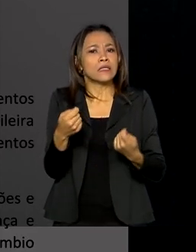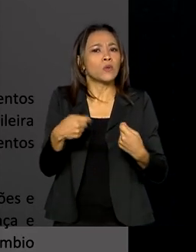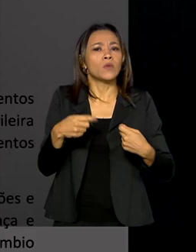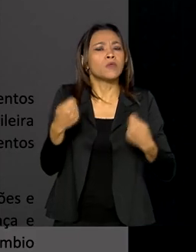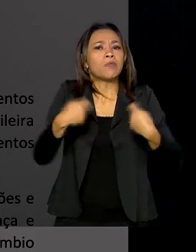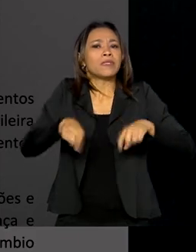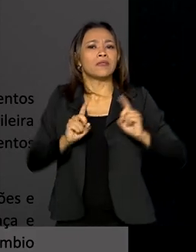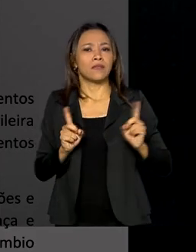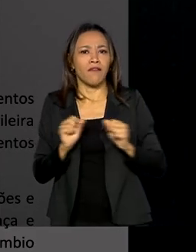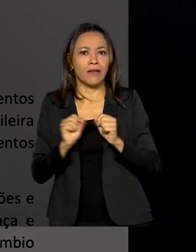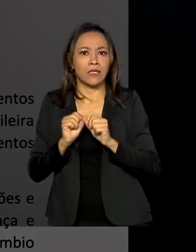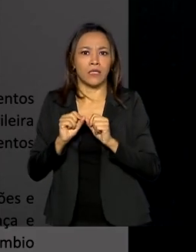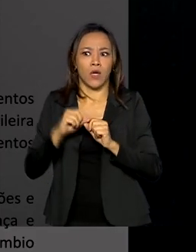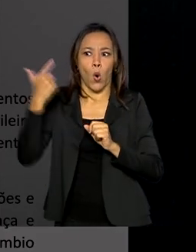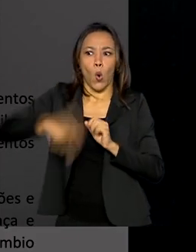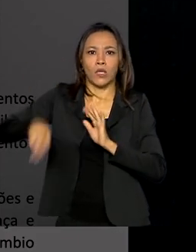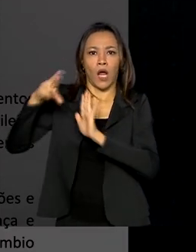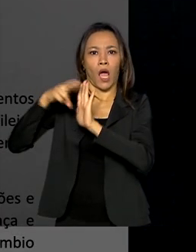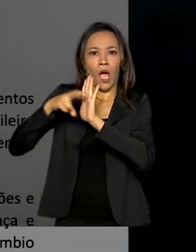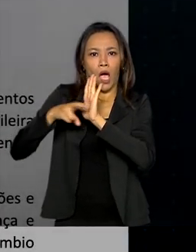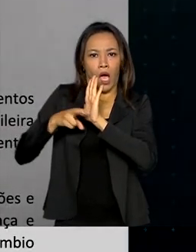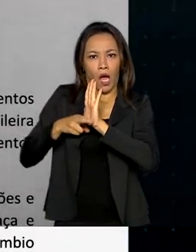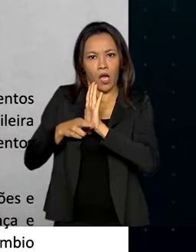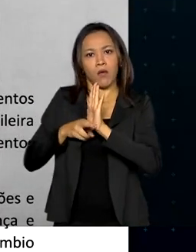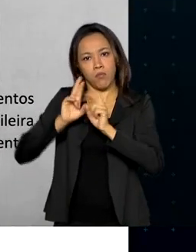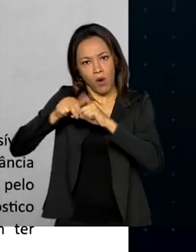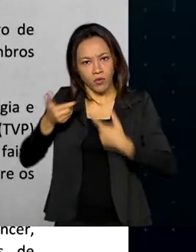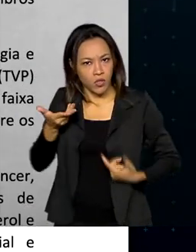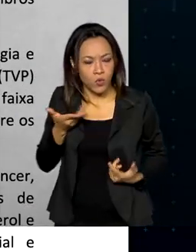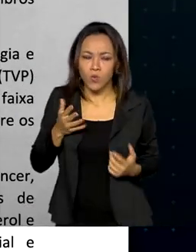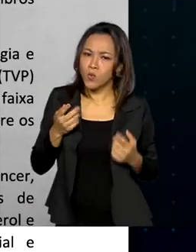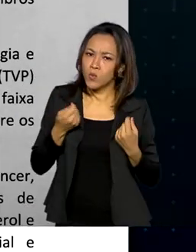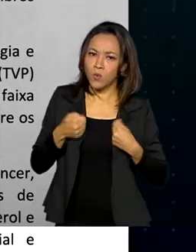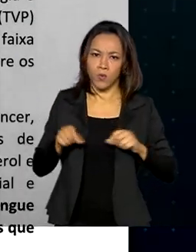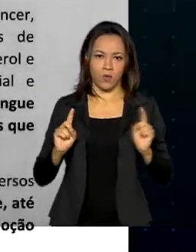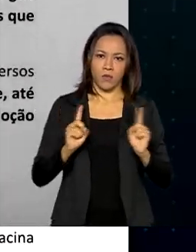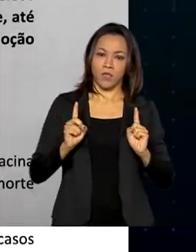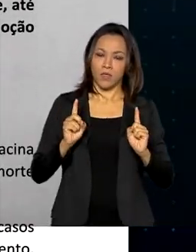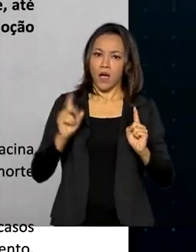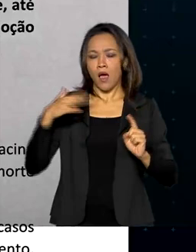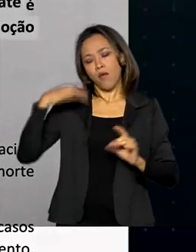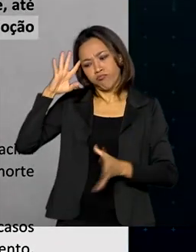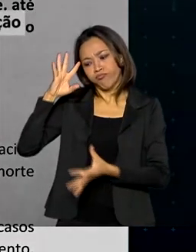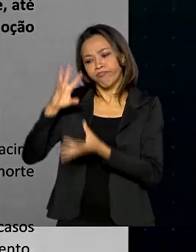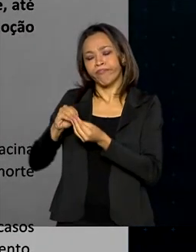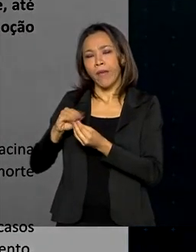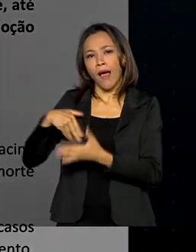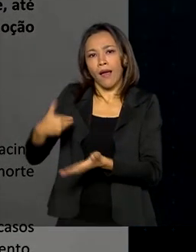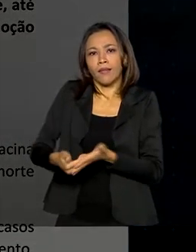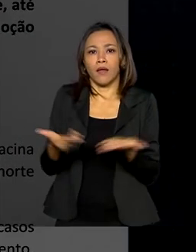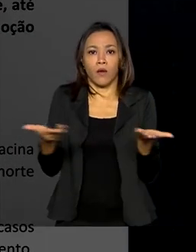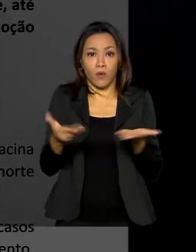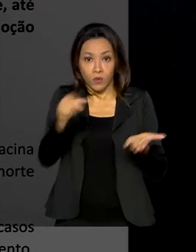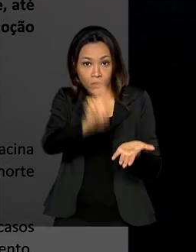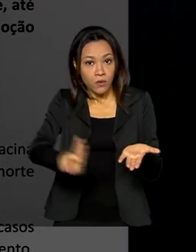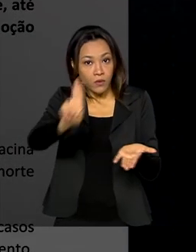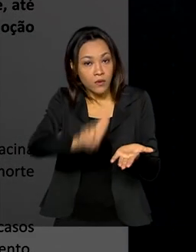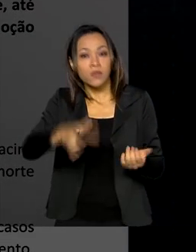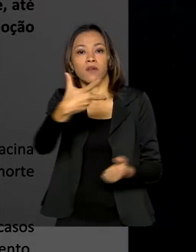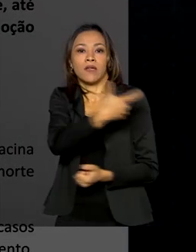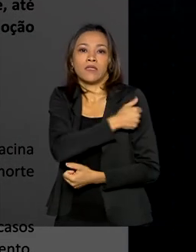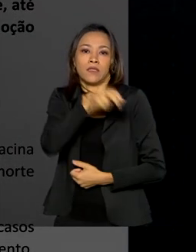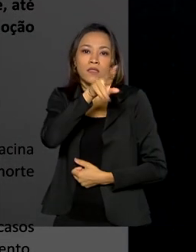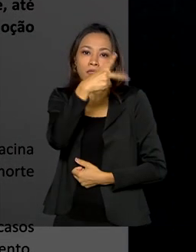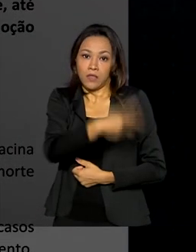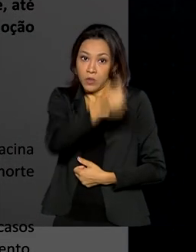medida regulatória neste momento. A Anvisa conclui que, até o momento, o uso das vacinas aplicadas no Brasil é